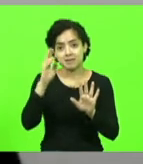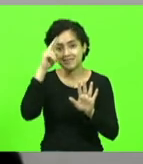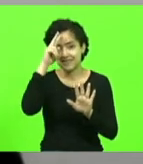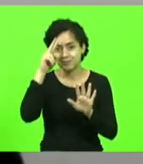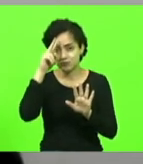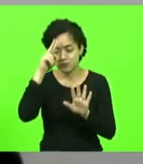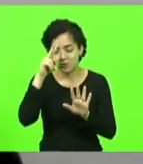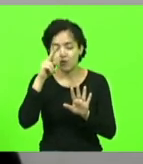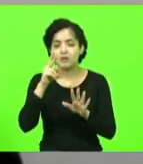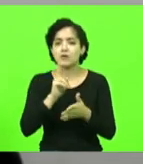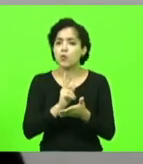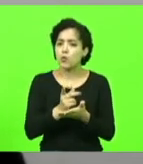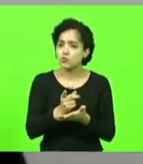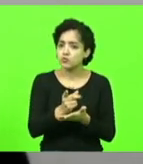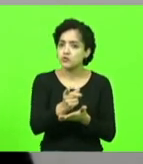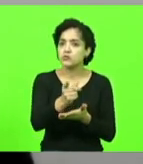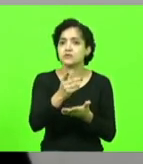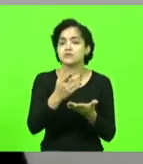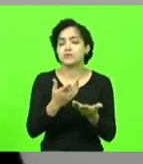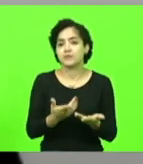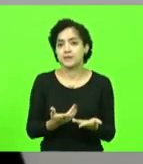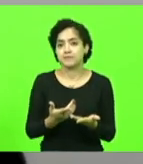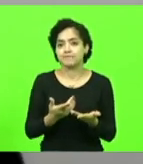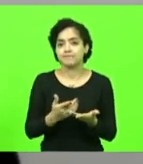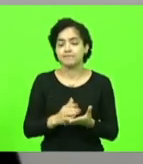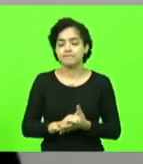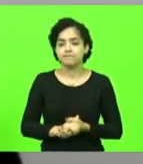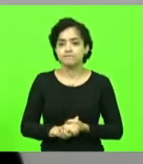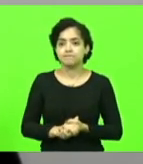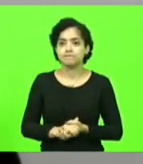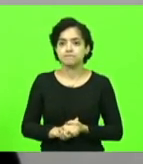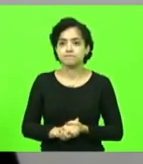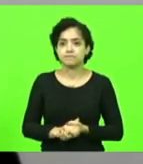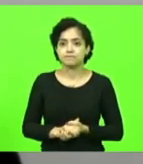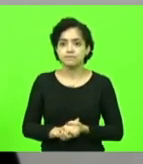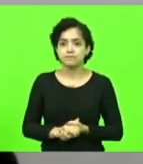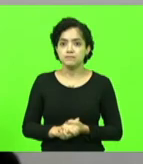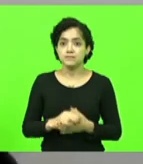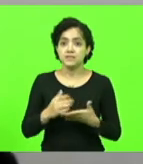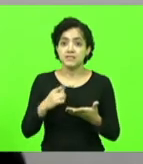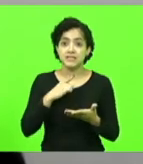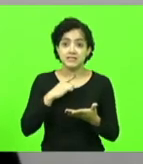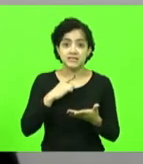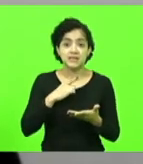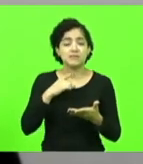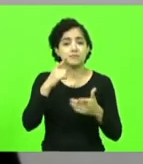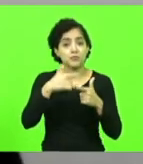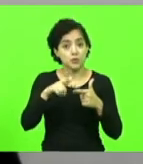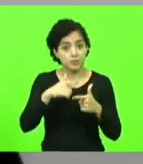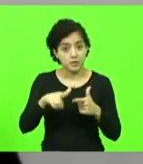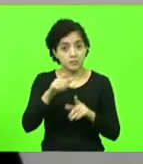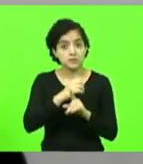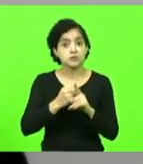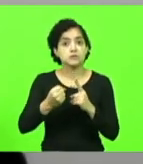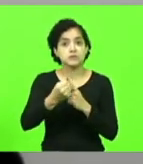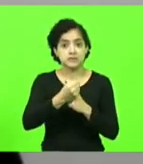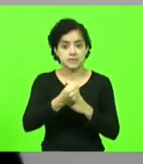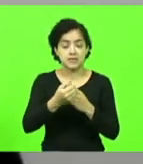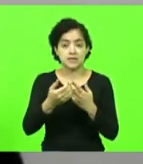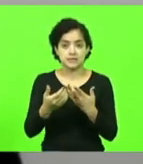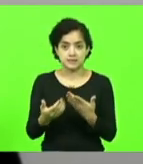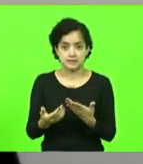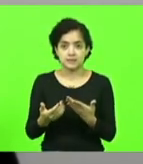lembrada todo desse conflito que gerou, inclusive, muitos problemas sociais e que foi, inclusive,